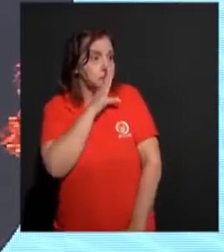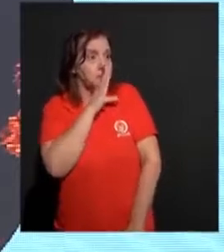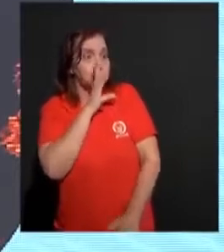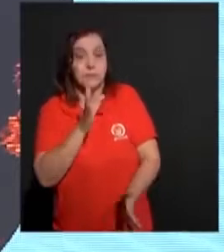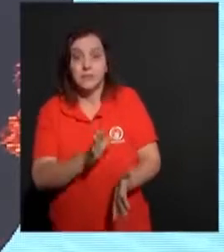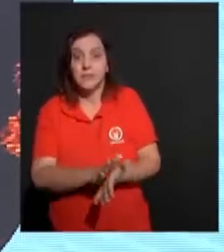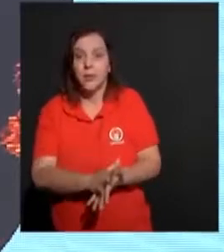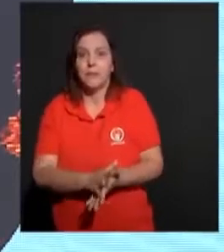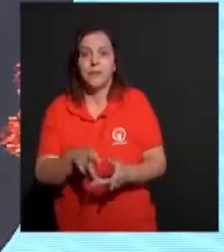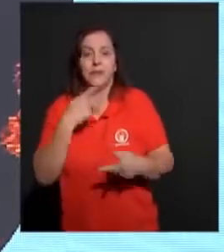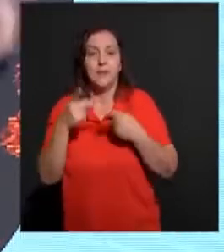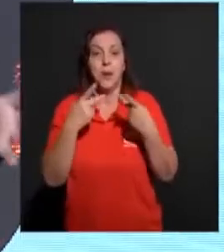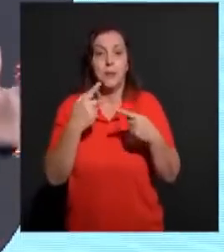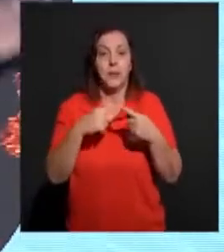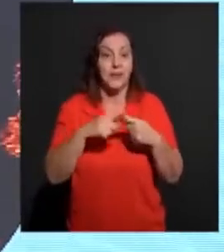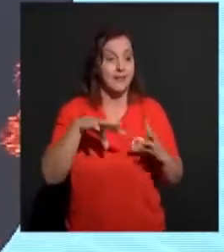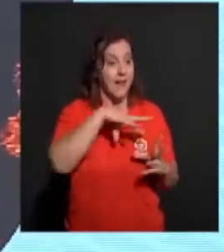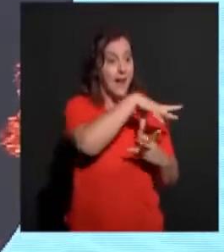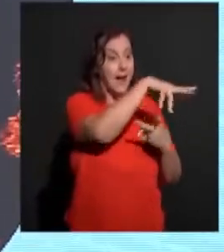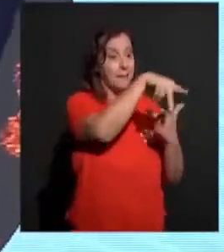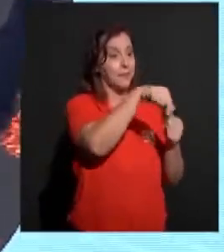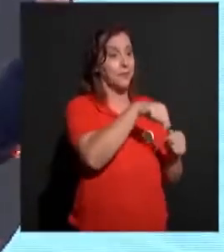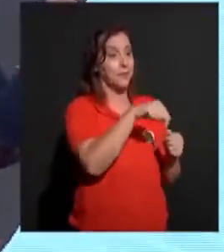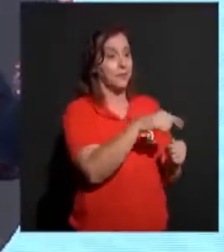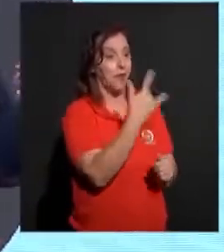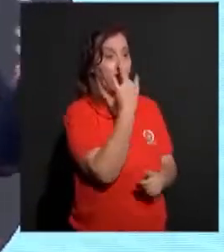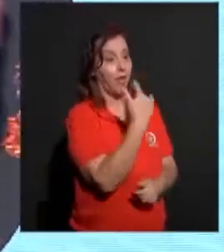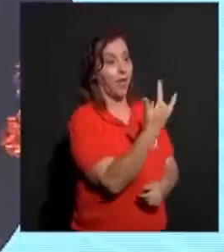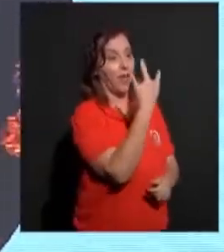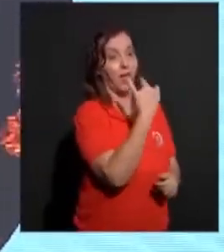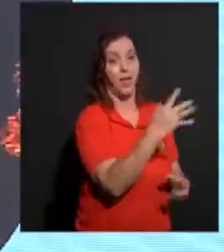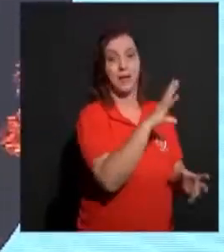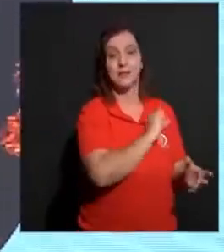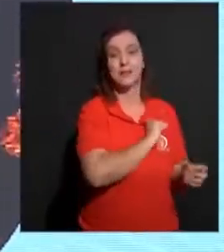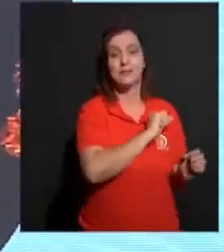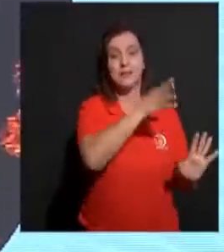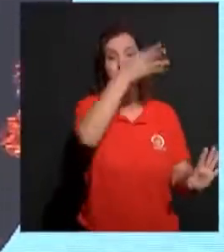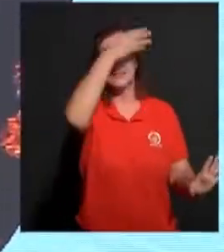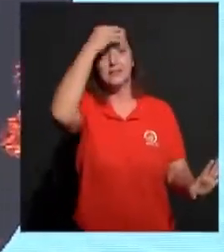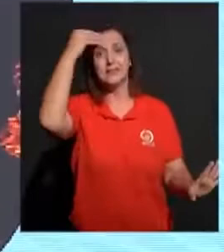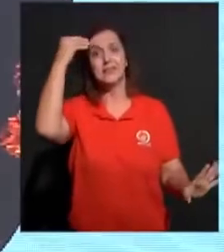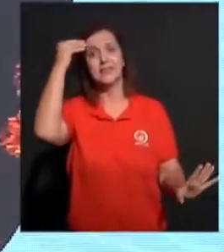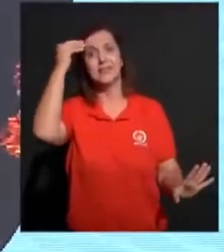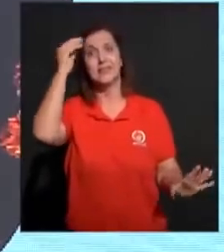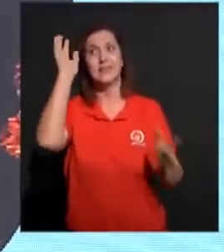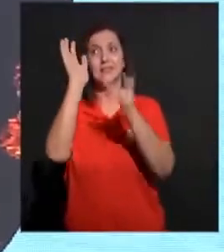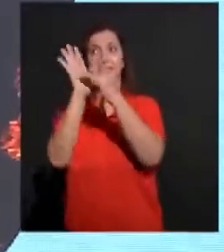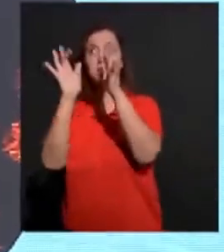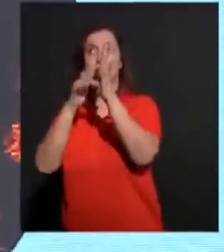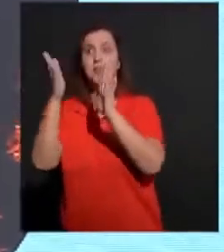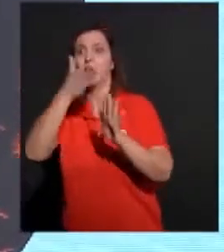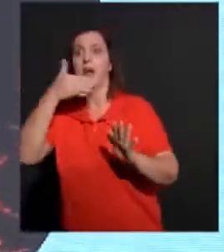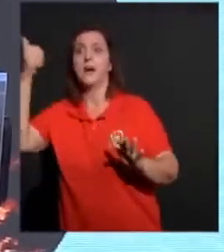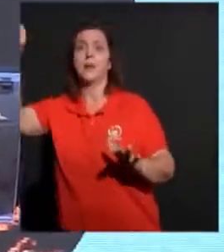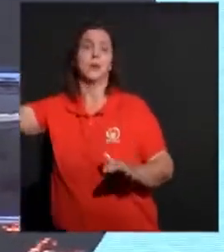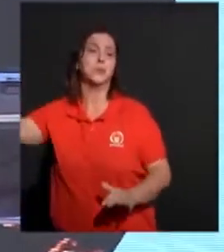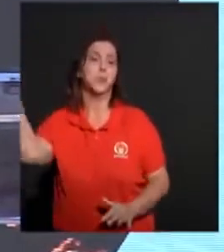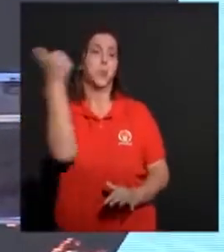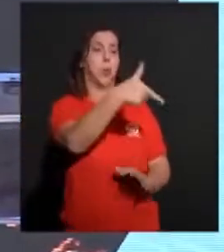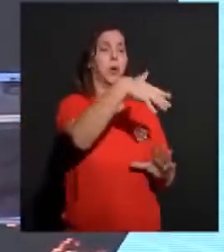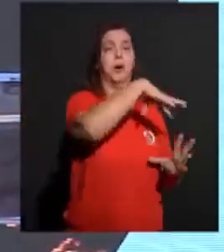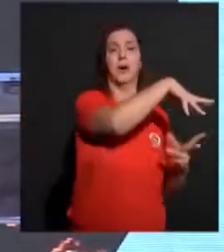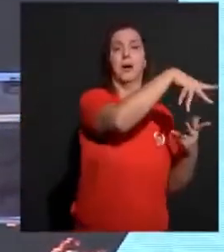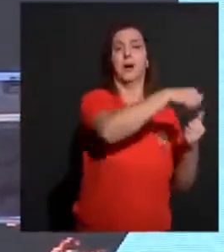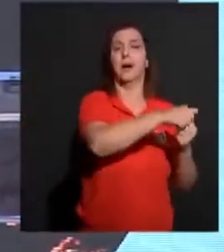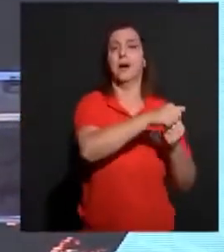estão amando tanto esse mundo presente. Tanto as coisas que tem aqui. E se esquecendo que o que está por vir é bem melhor. É bem